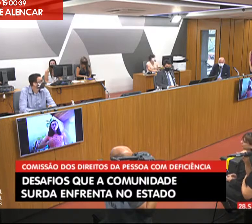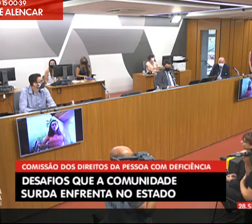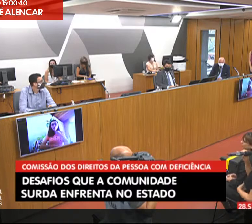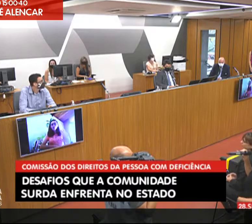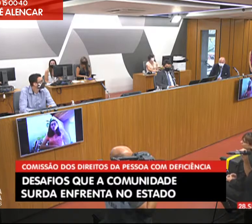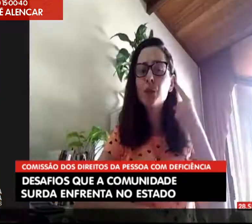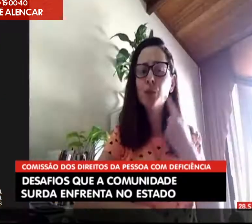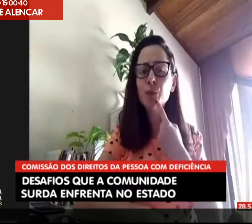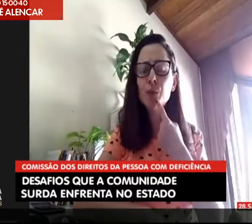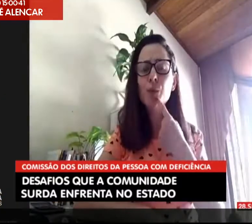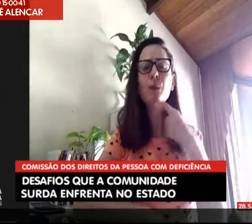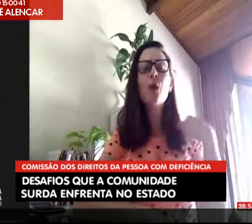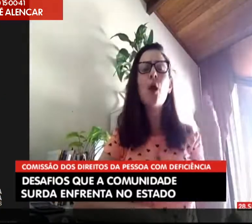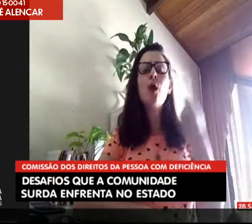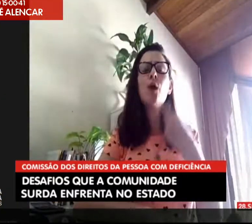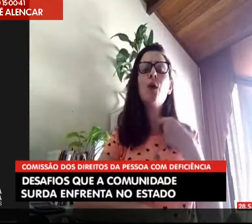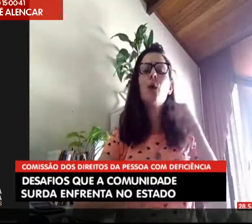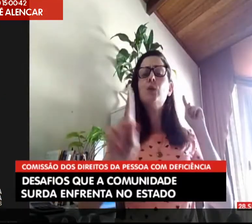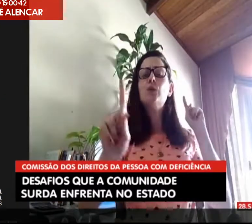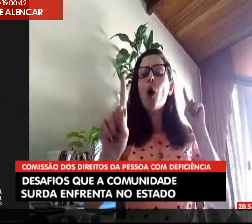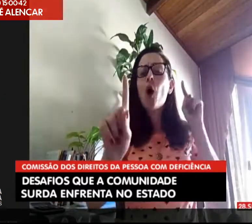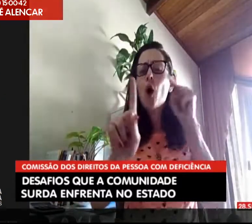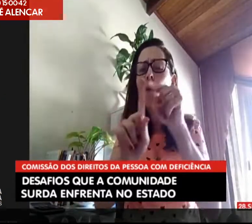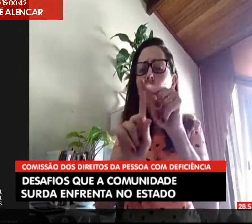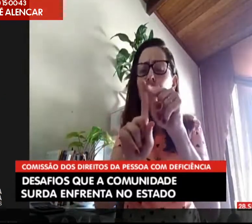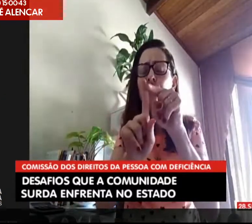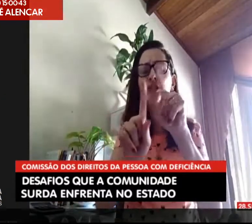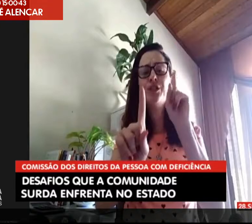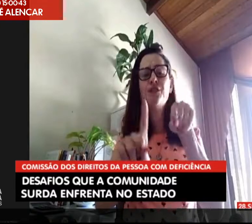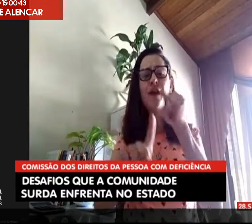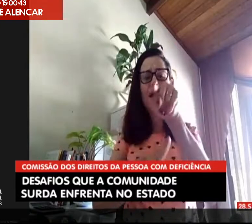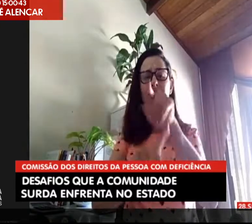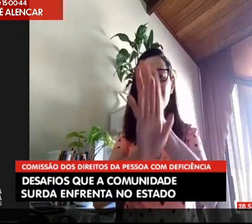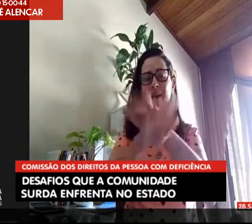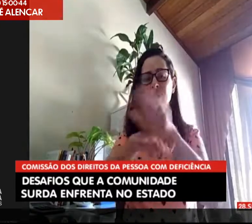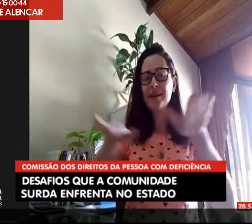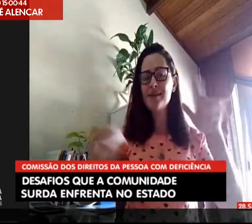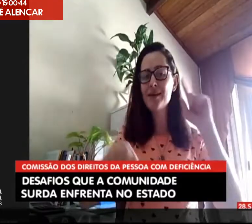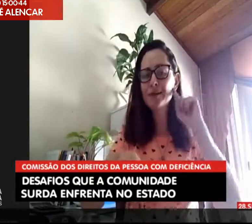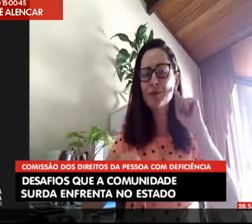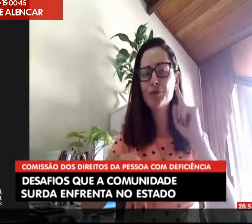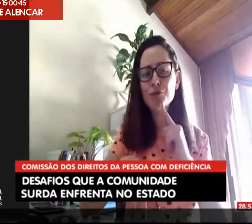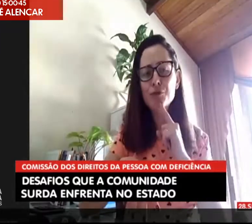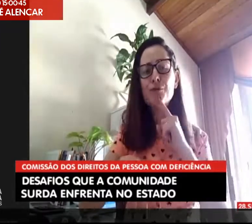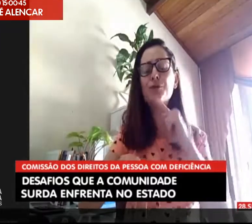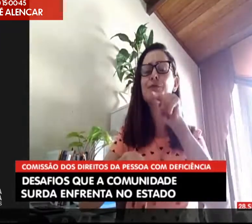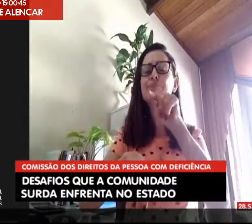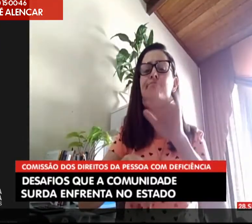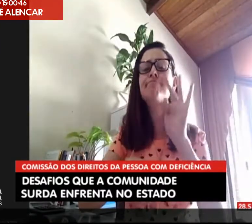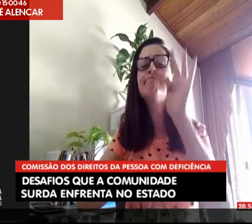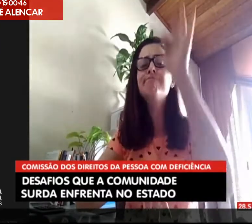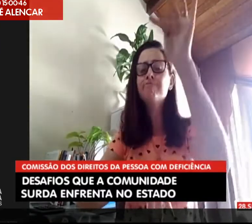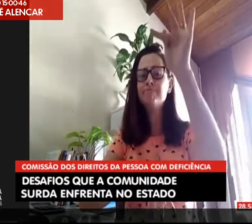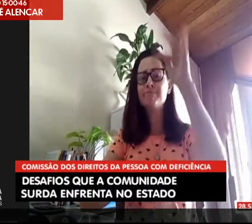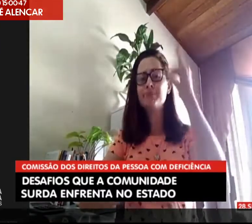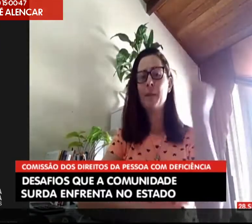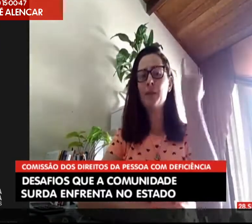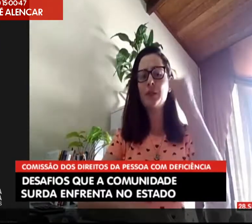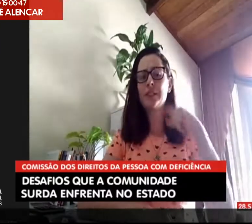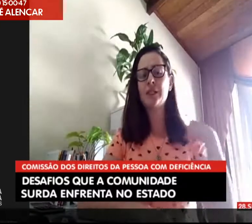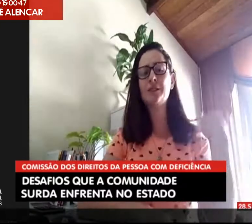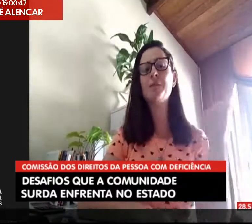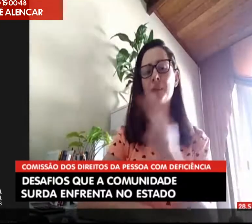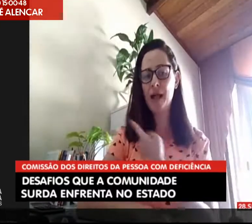parabéns. O Dia Especial dos Surdos e o objetivo, essa escola para crianças